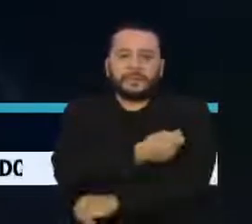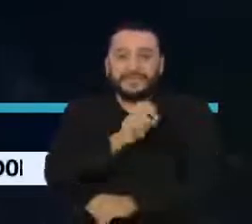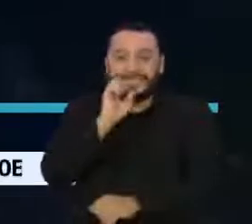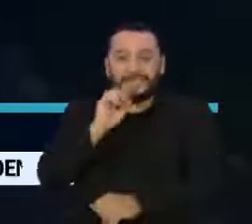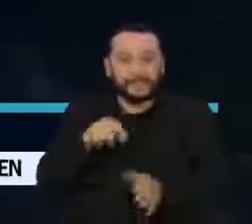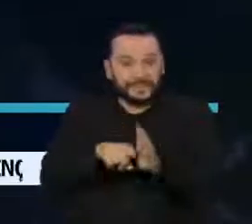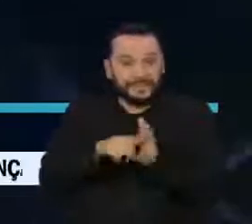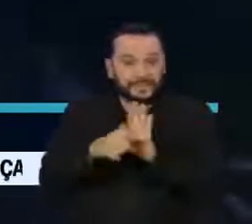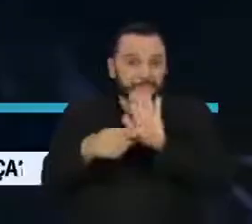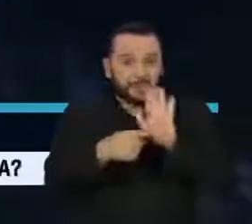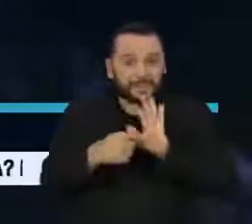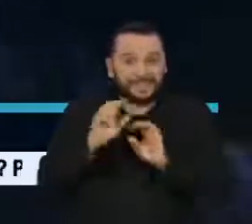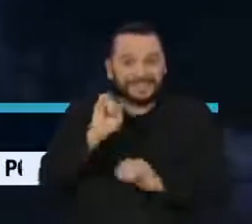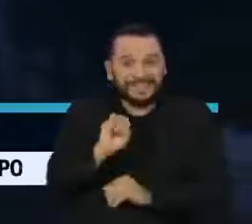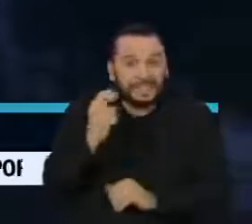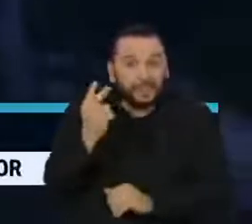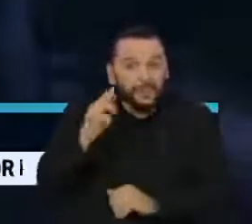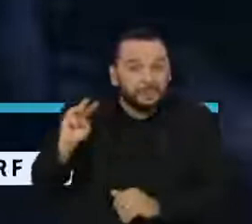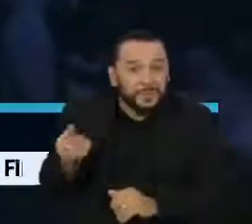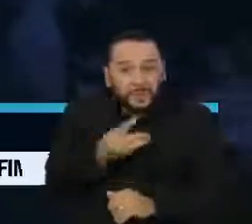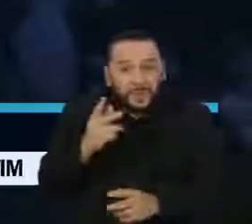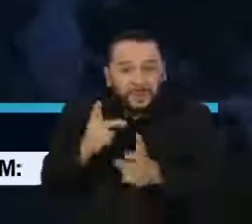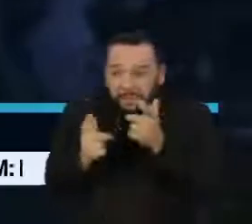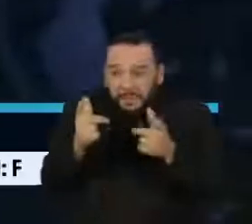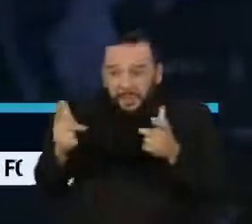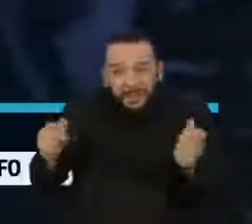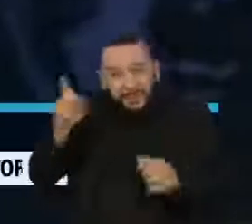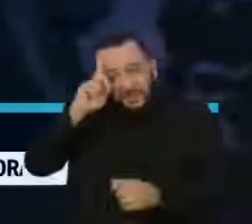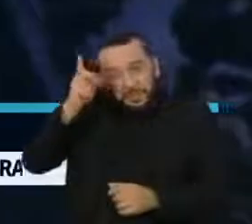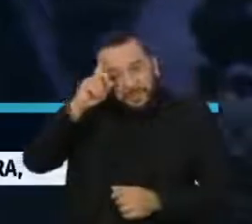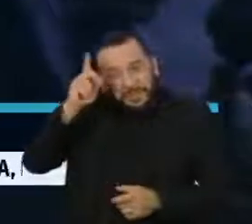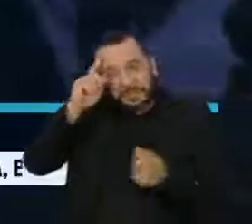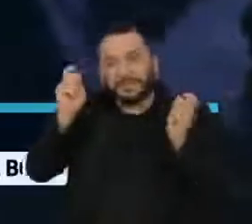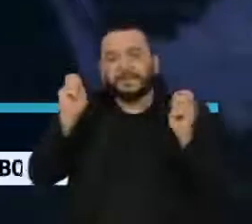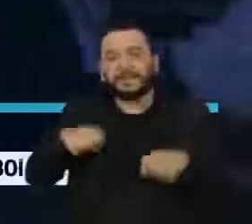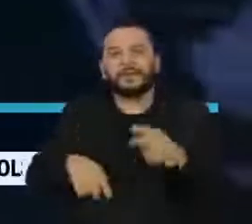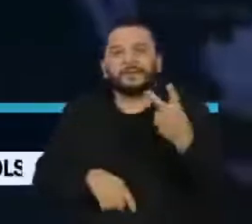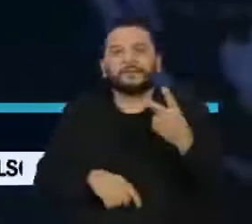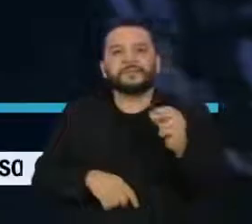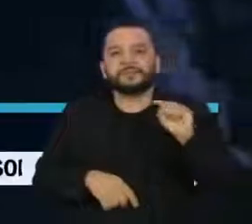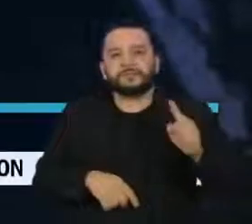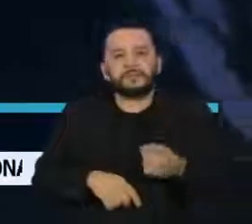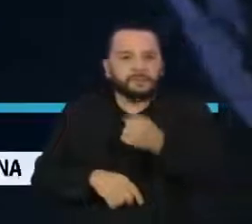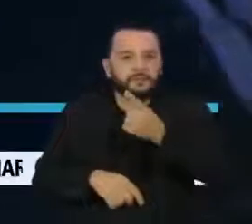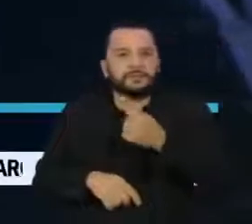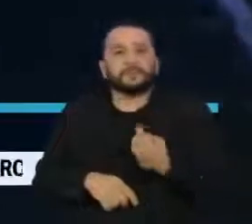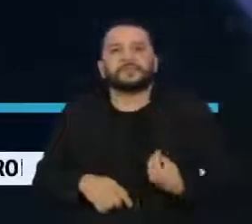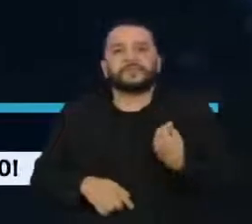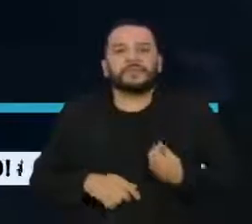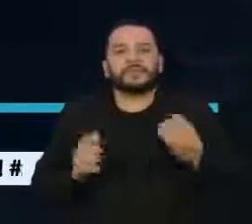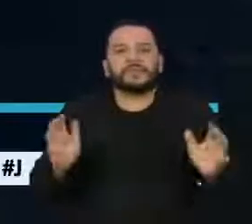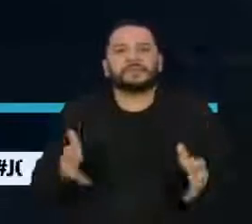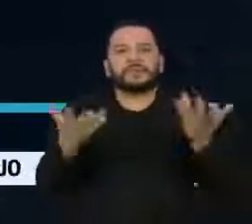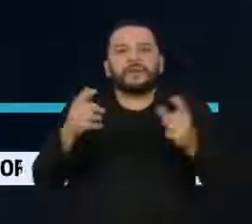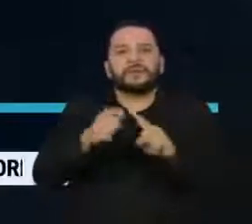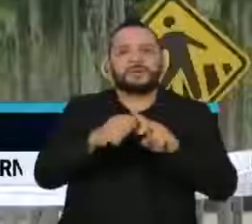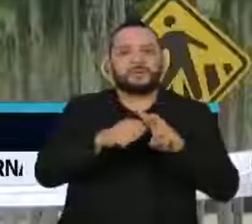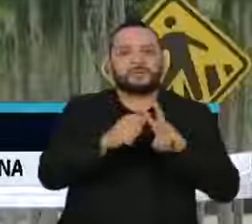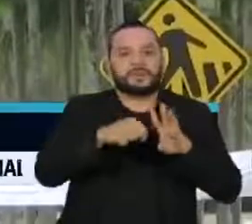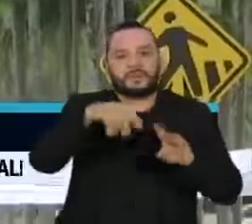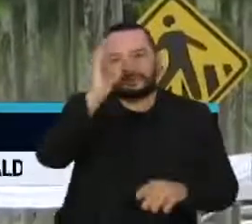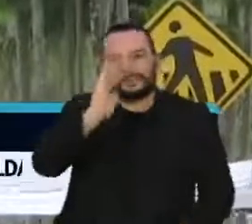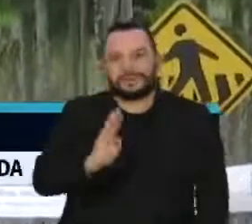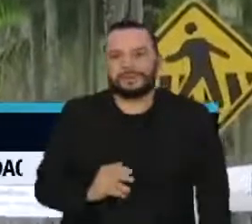milhões de doses dos imunizantes fossem aplicadas por dia, 20 mil vidas seriam salvas por mês no Brasil.